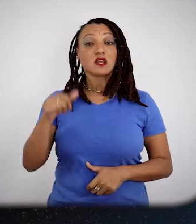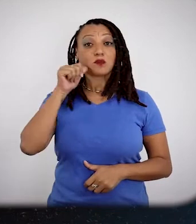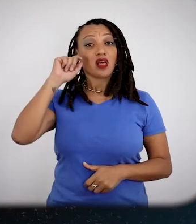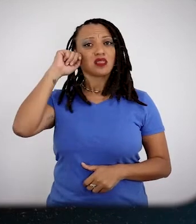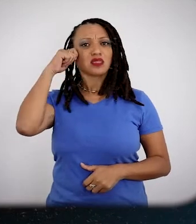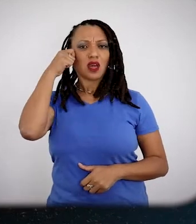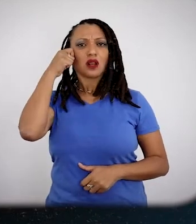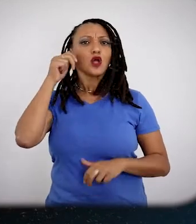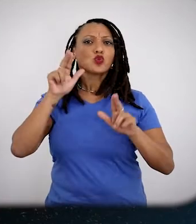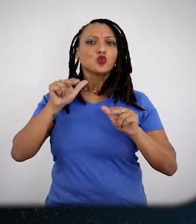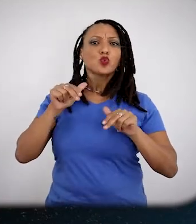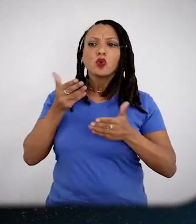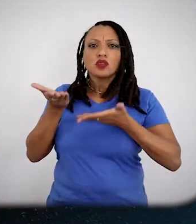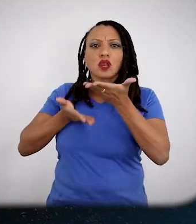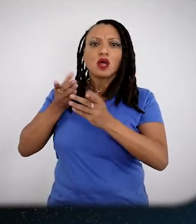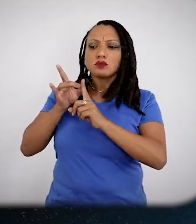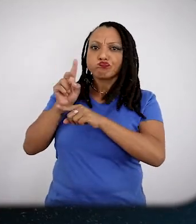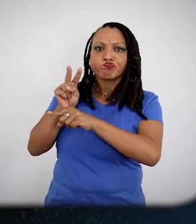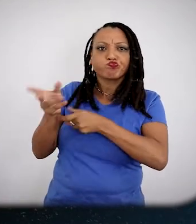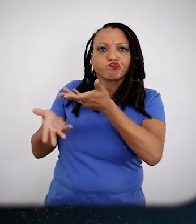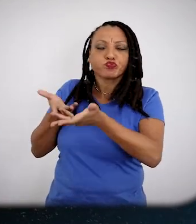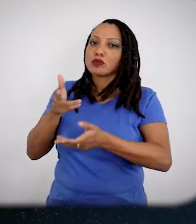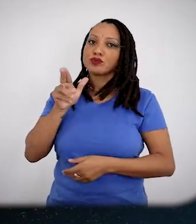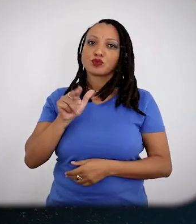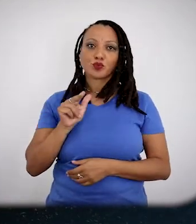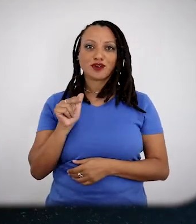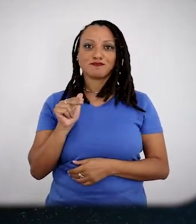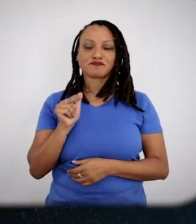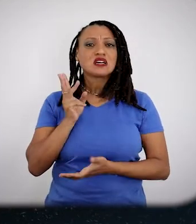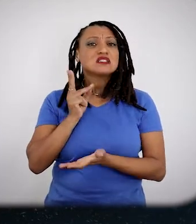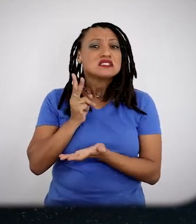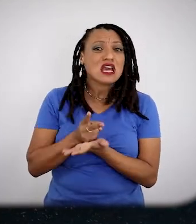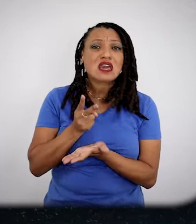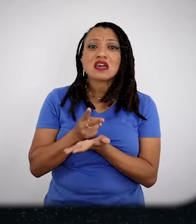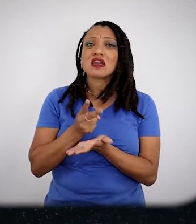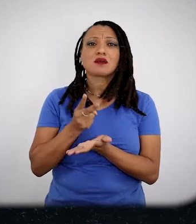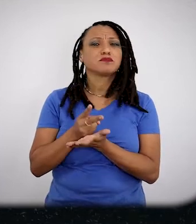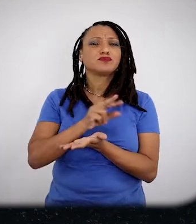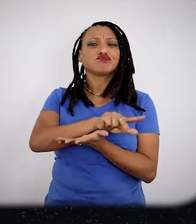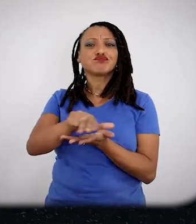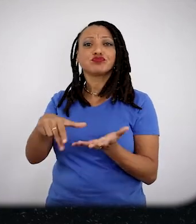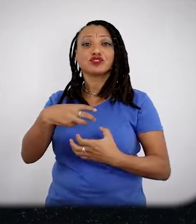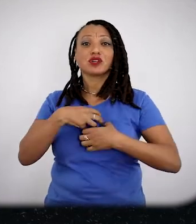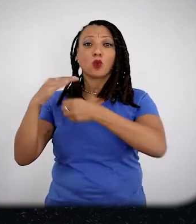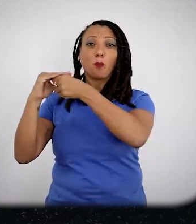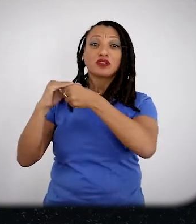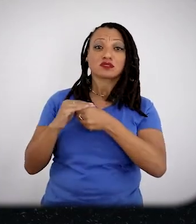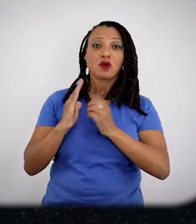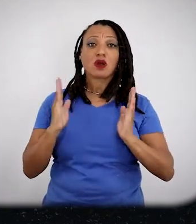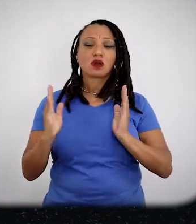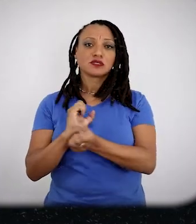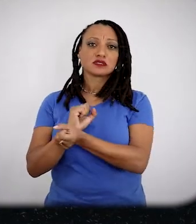A mulher negra é uma mulher que nunca foi tratada como frágil, né? Ela esteve exposta a todas as formas de